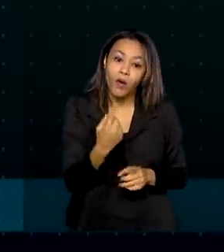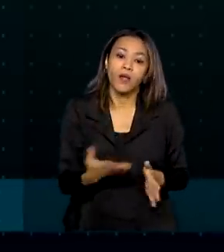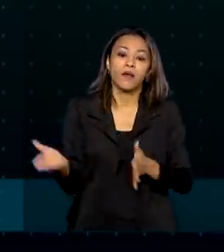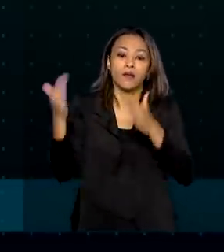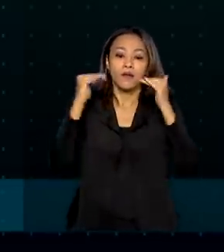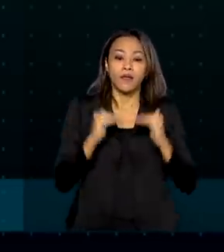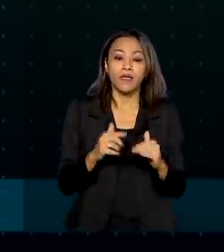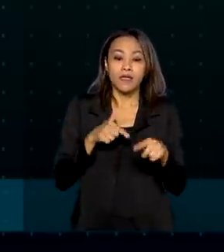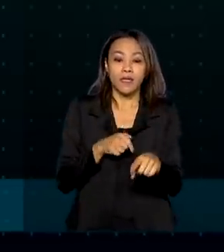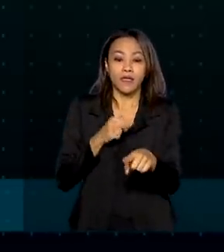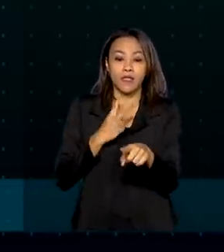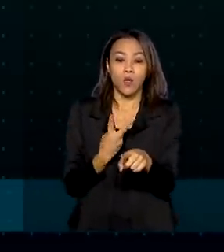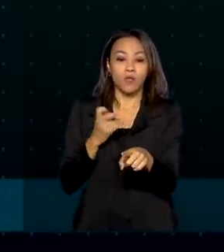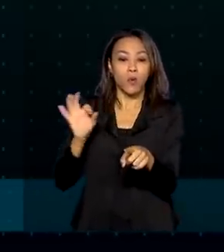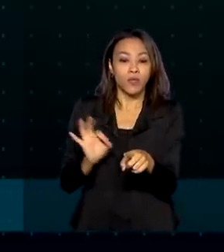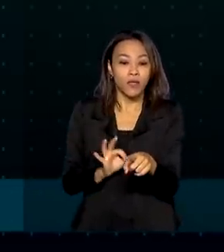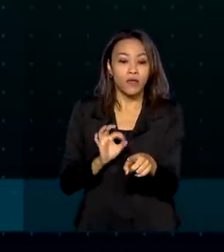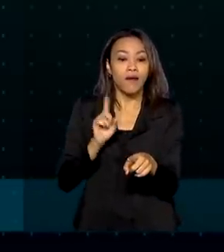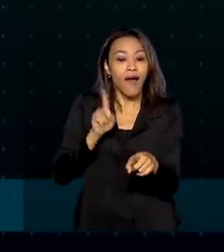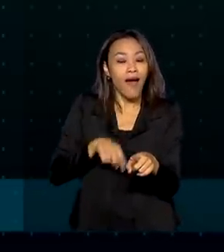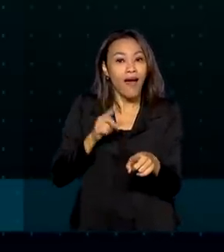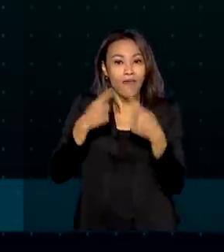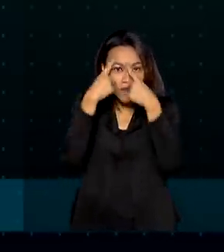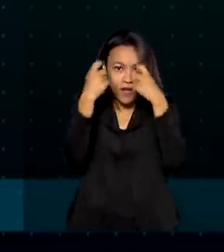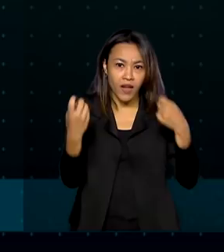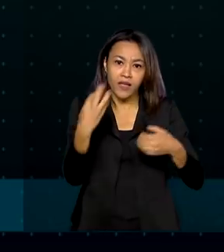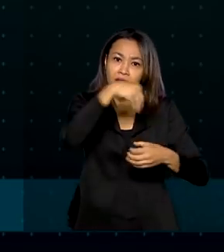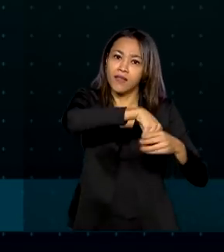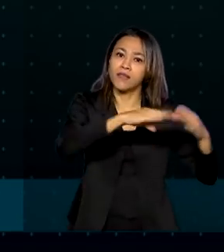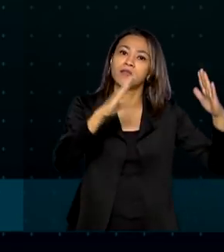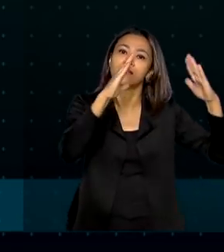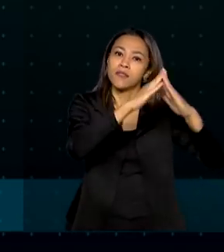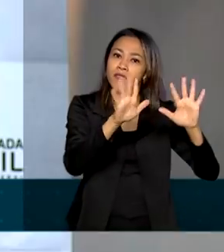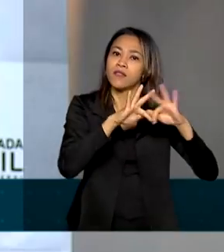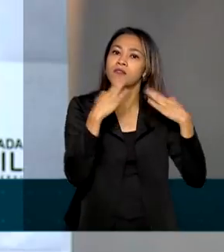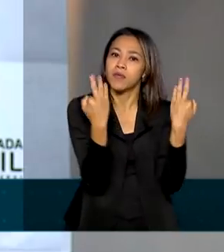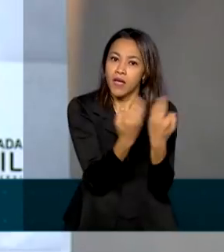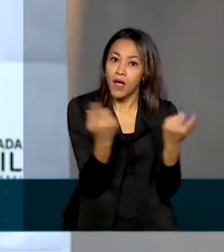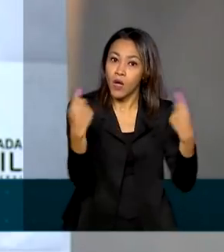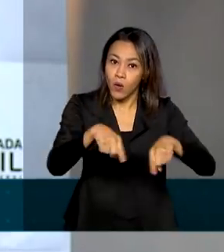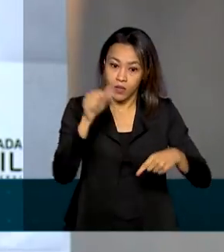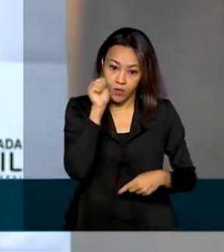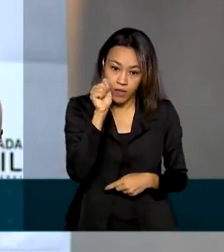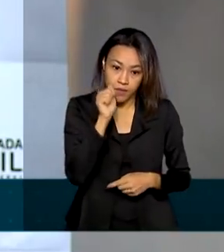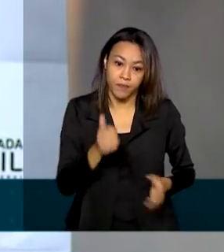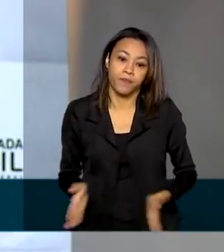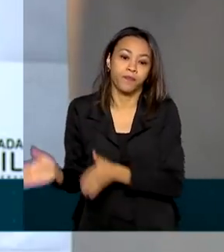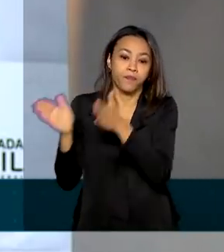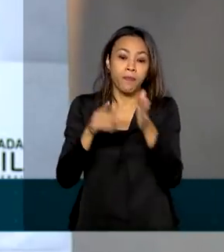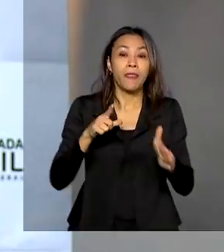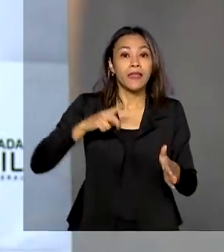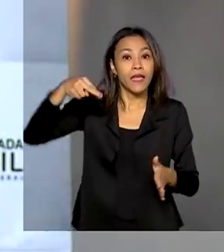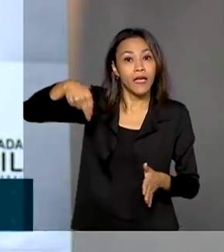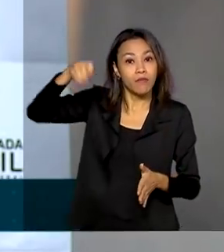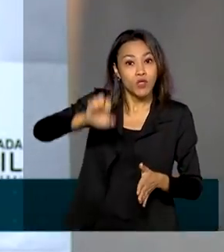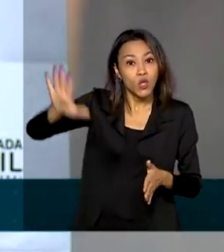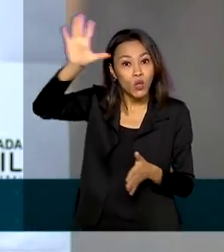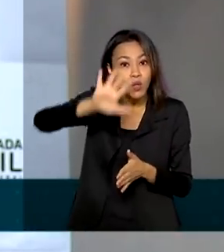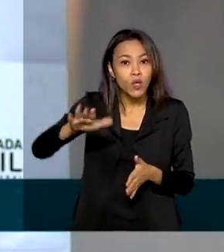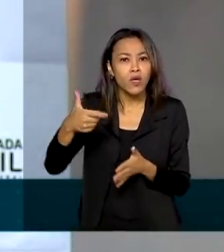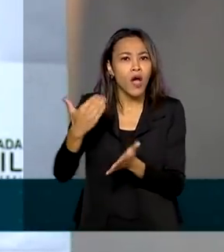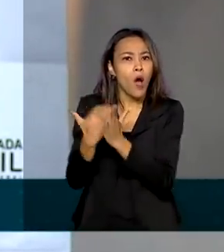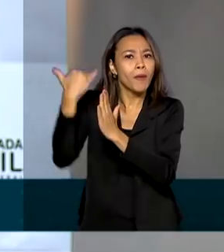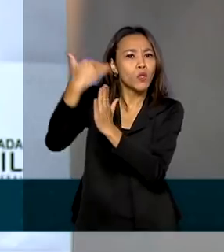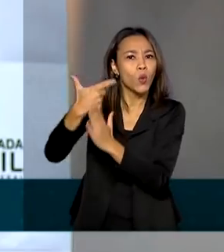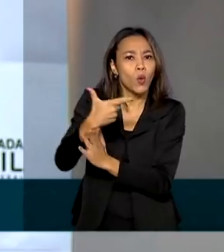% se referem à violência doméstica e familiar contra a mulher. Nós temos estados no Nordeste de 200% o aumento.